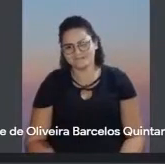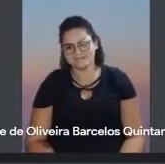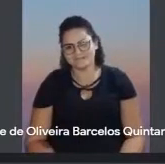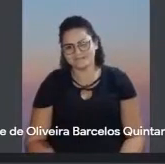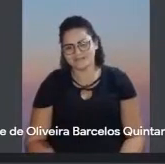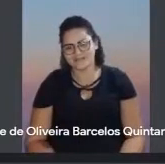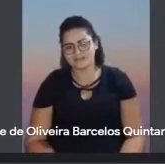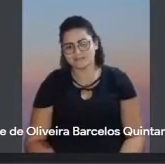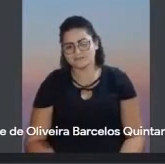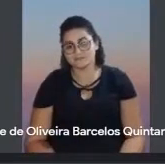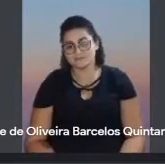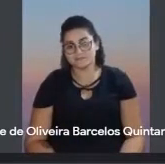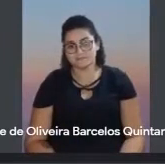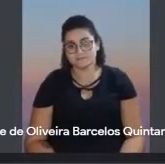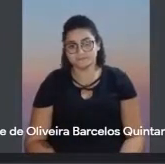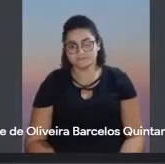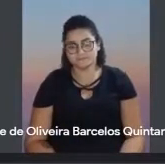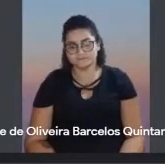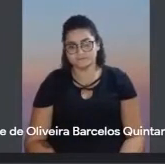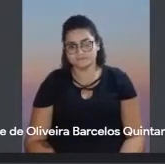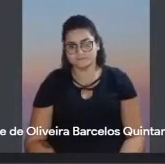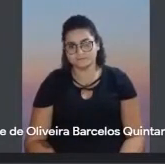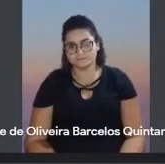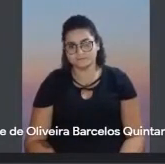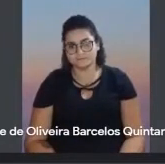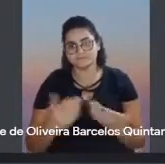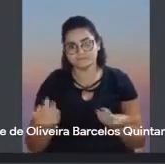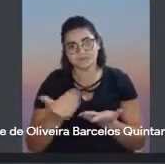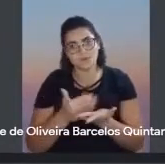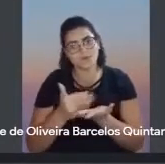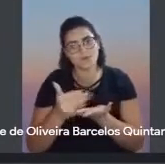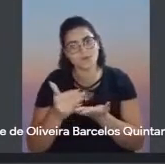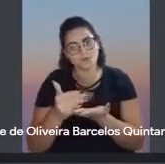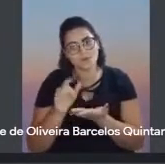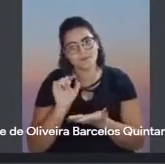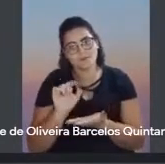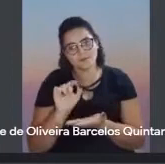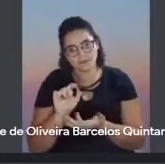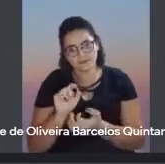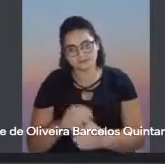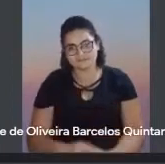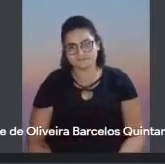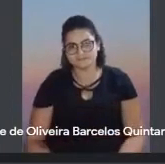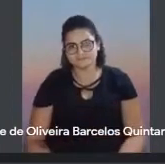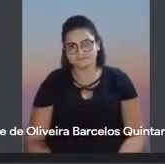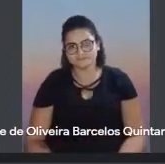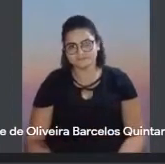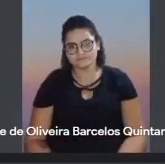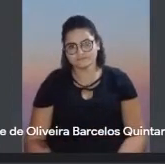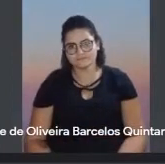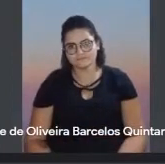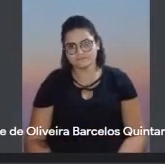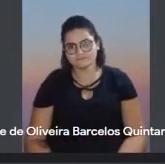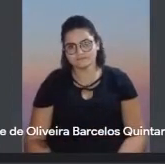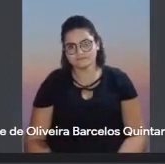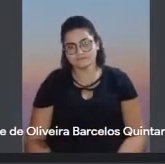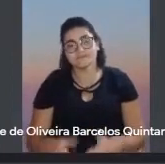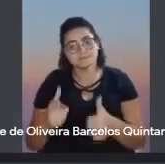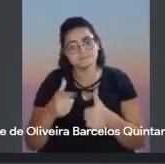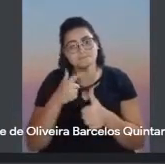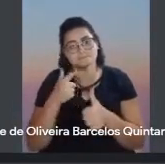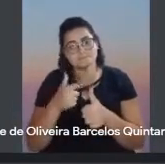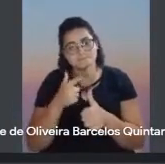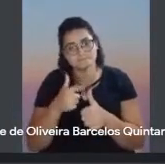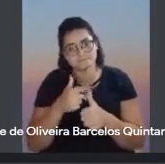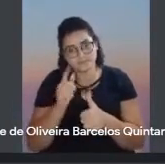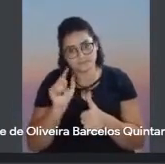Bem, eu queria começar essa conversa aqui, assim, primeiro dizendo, assim, que